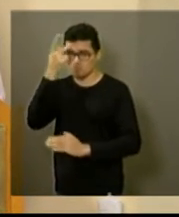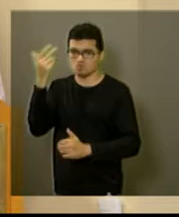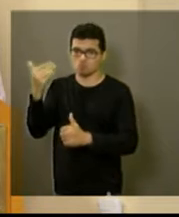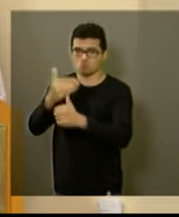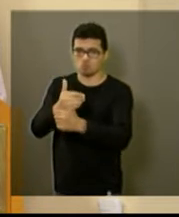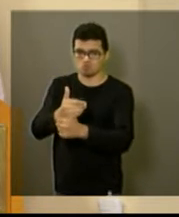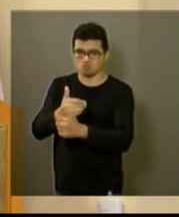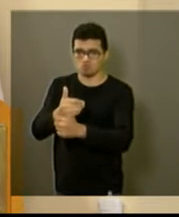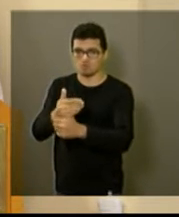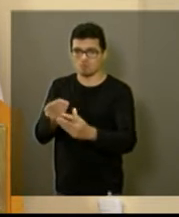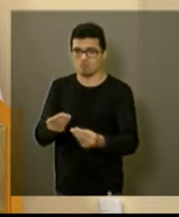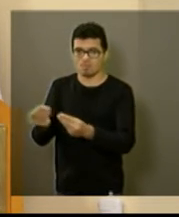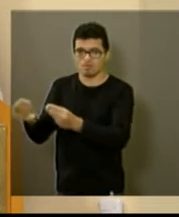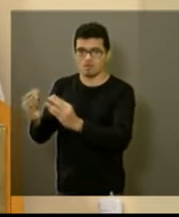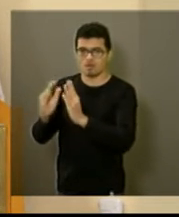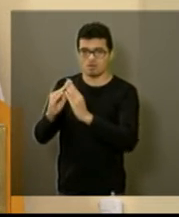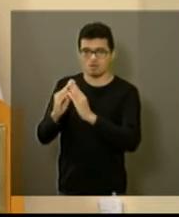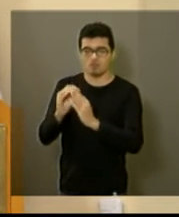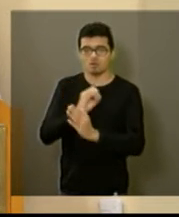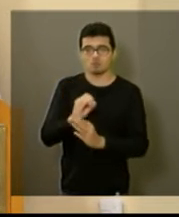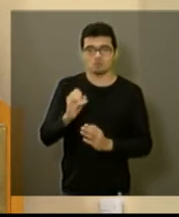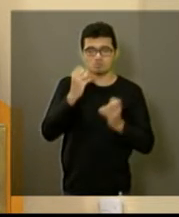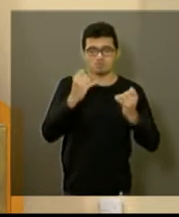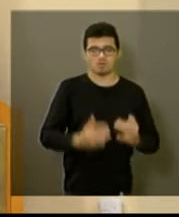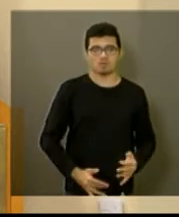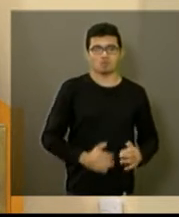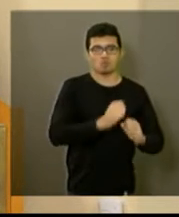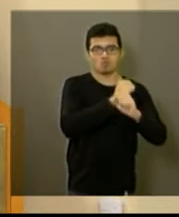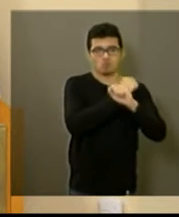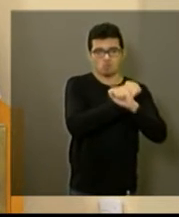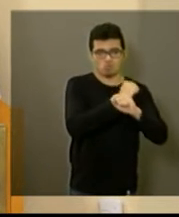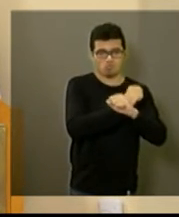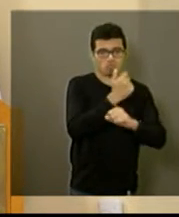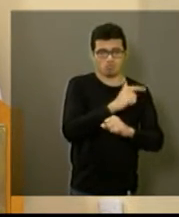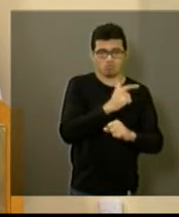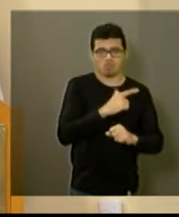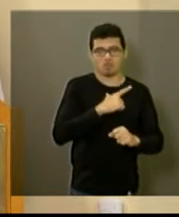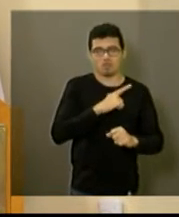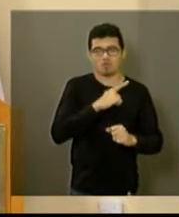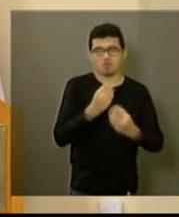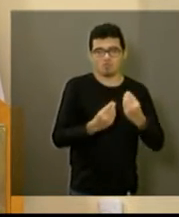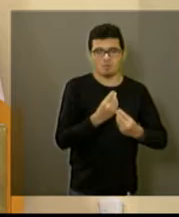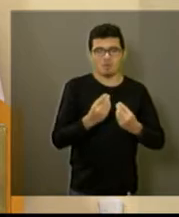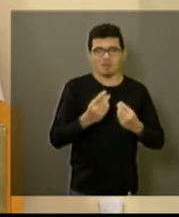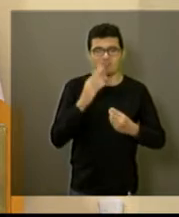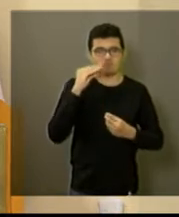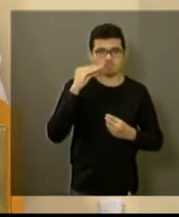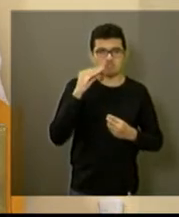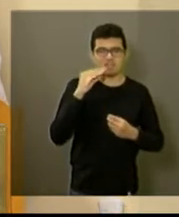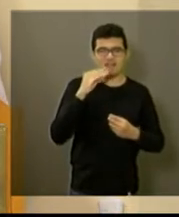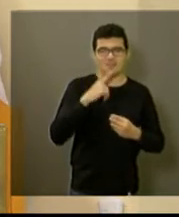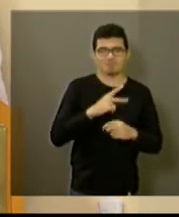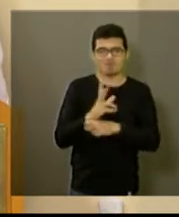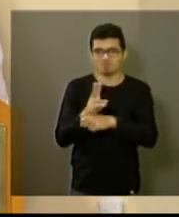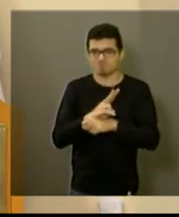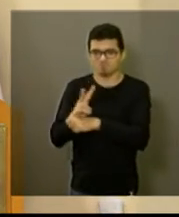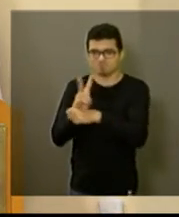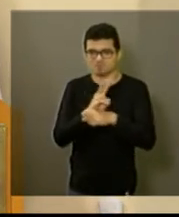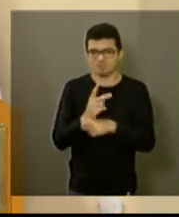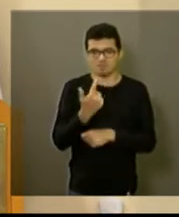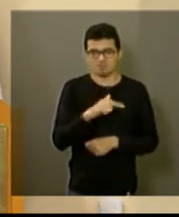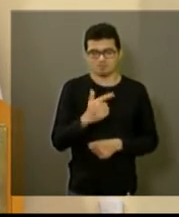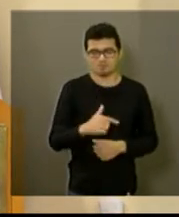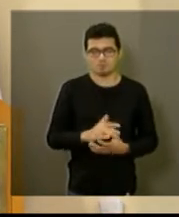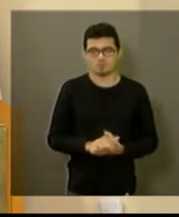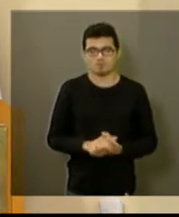a Caixa, por quê? A Caixa alega que não tem a demanda suficiente para ficar fiscalizando, e, enquanto isso, nós ficamos mandando a demanda. Só uma